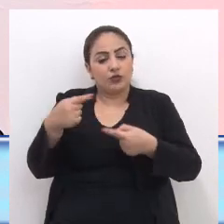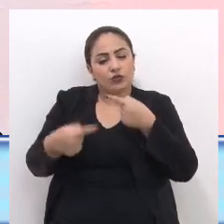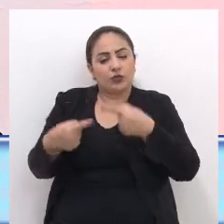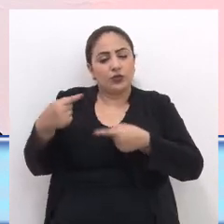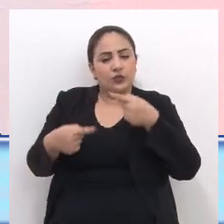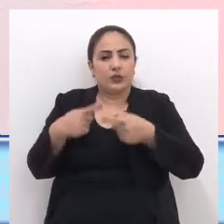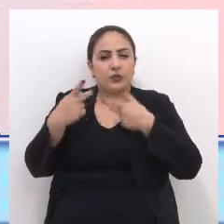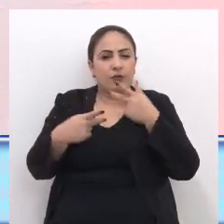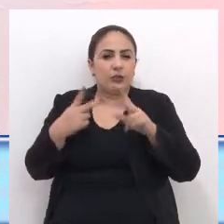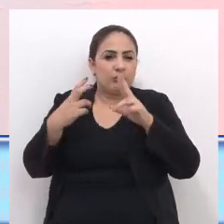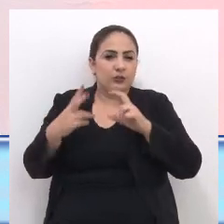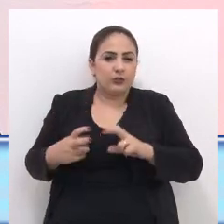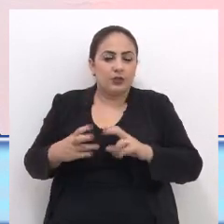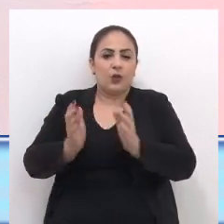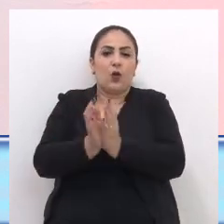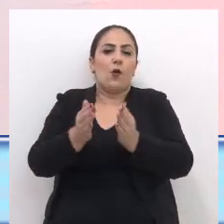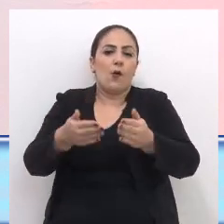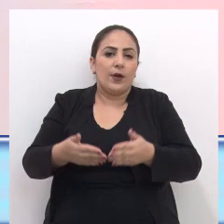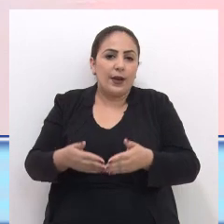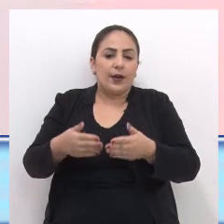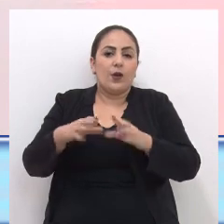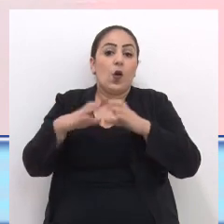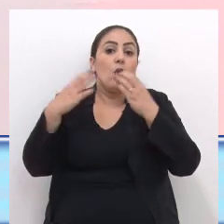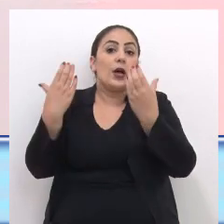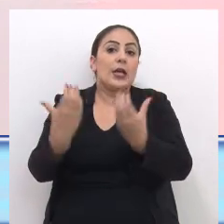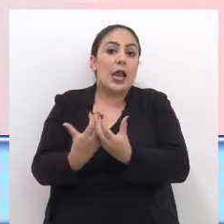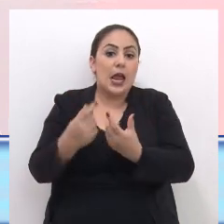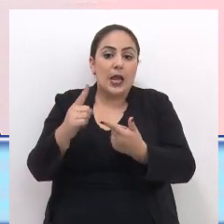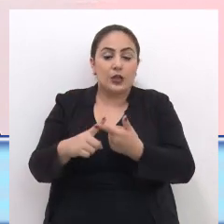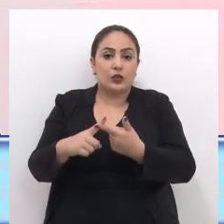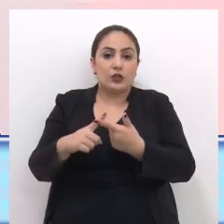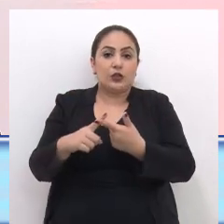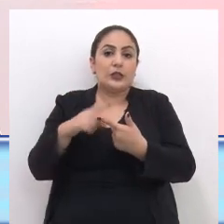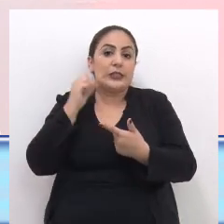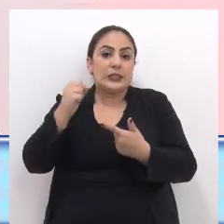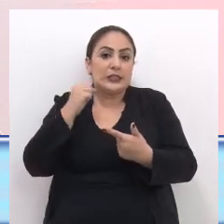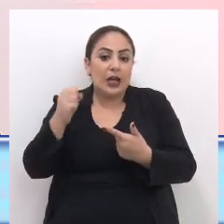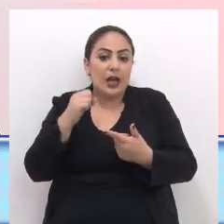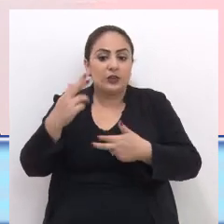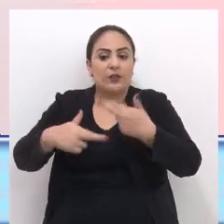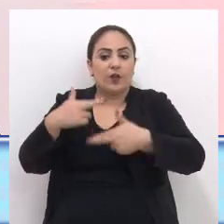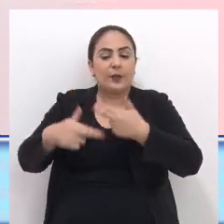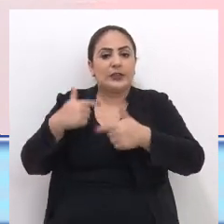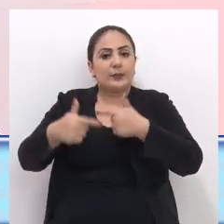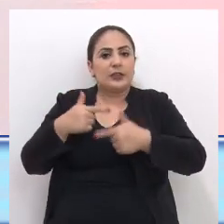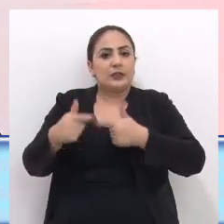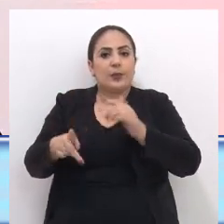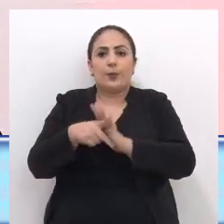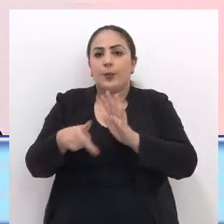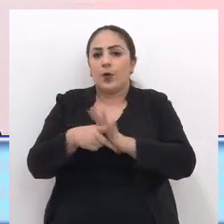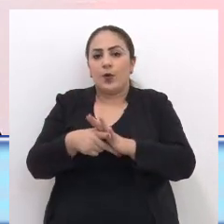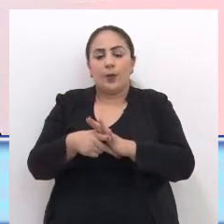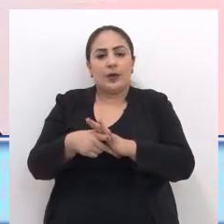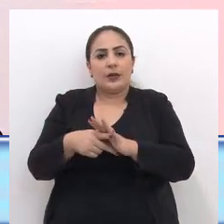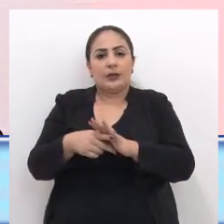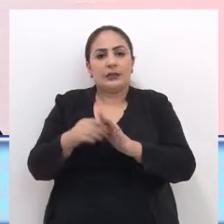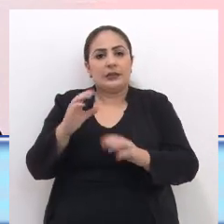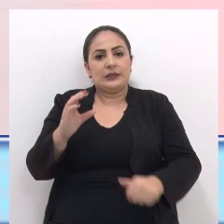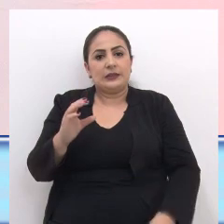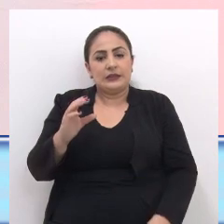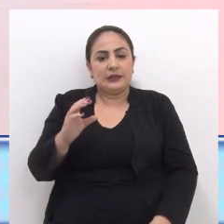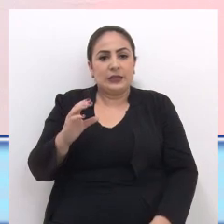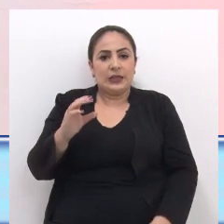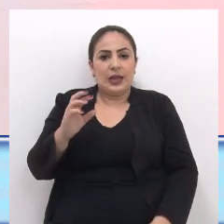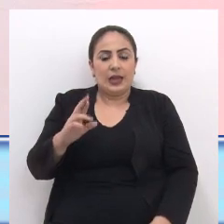As discussões No que diz respeito Ao Congresso Ao Senado A questão da reforma Trabalhista A própria Reforma da CLT